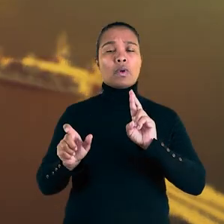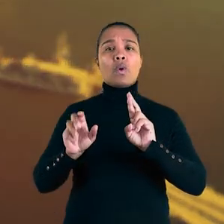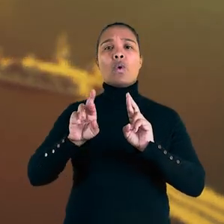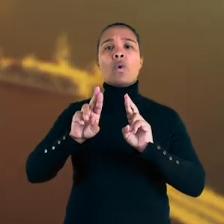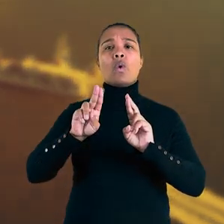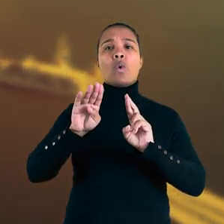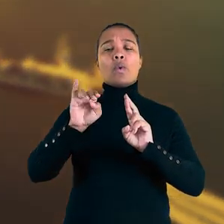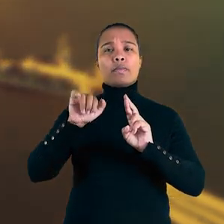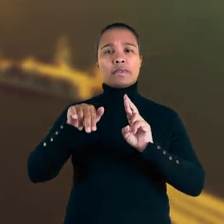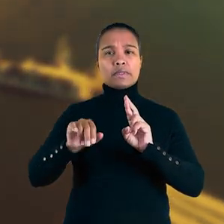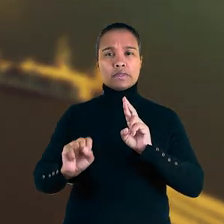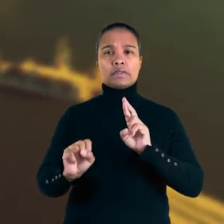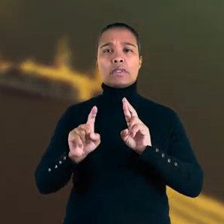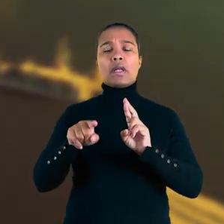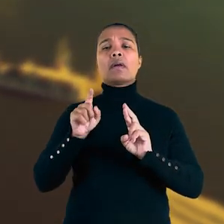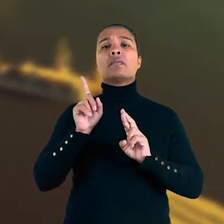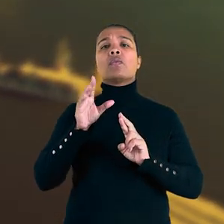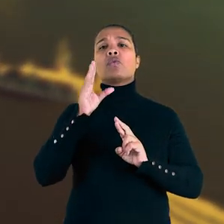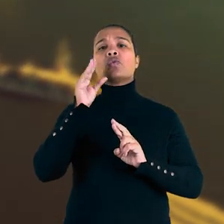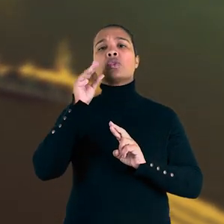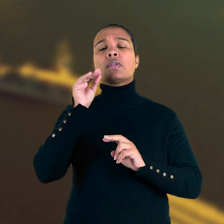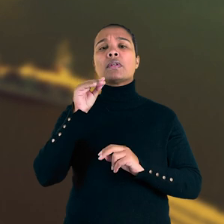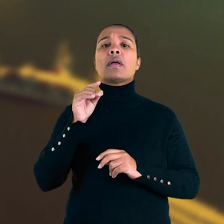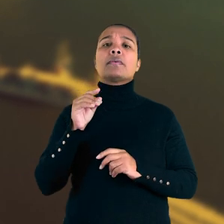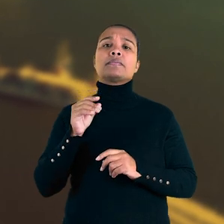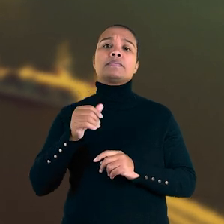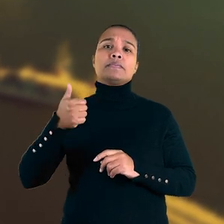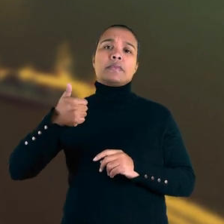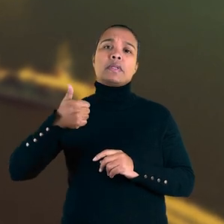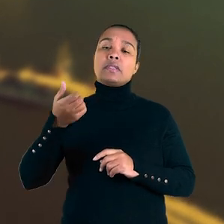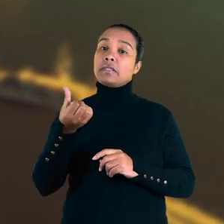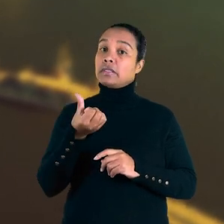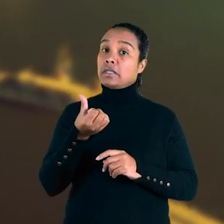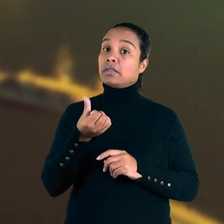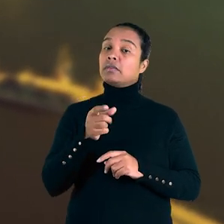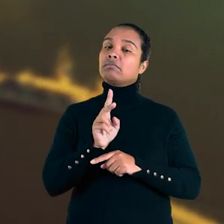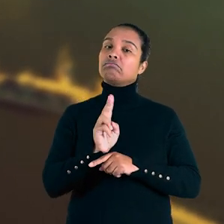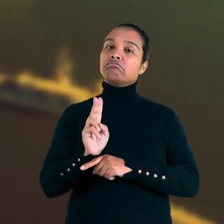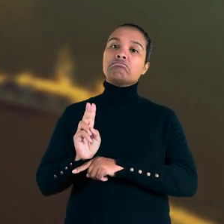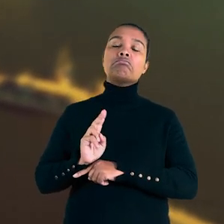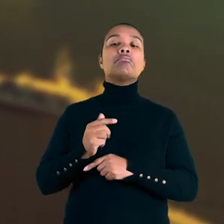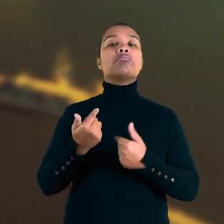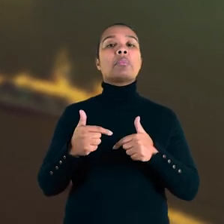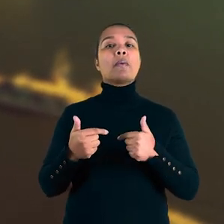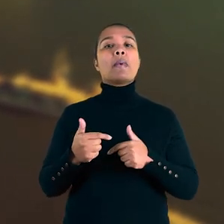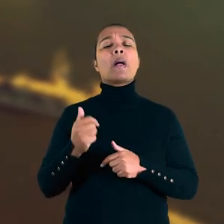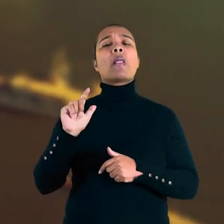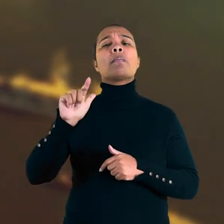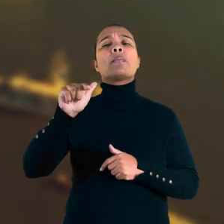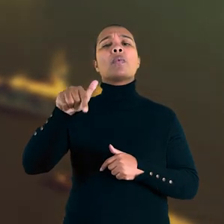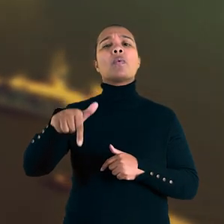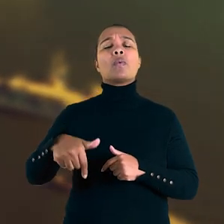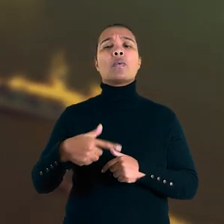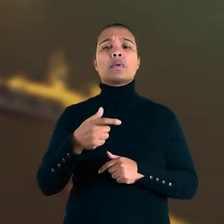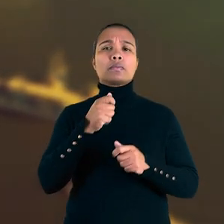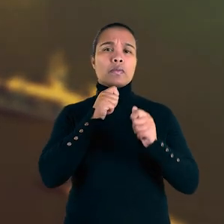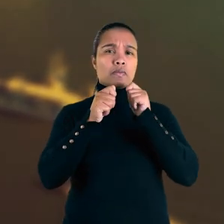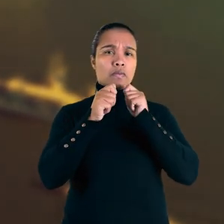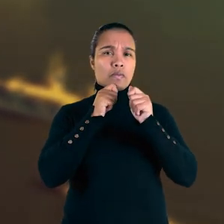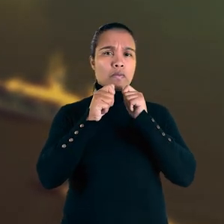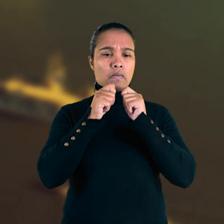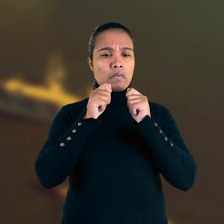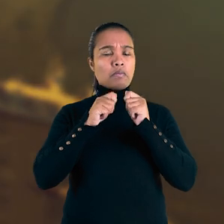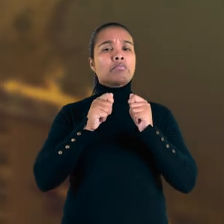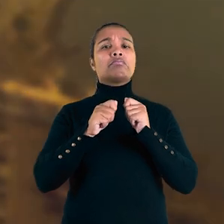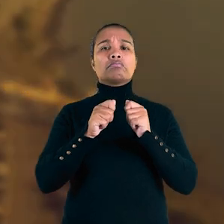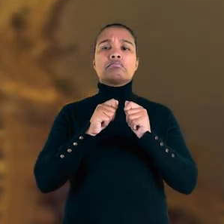era o jovem Rubens de Arruda Ramos, funcionário da 16ª Inspetoria do Trabalho. Mais tarde, se tornou jornalista